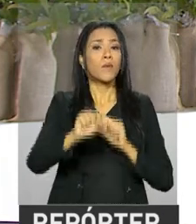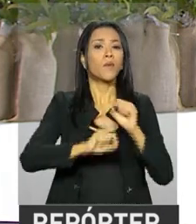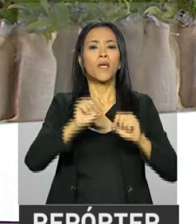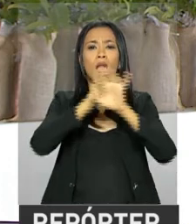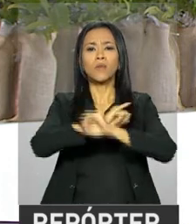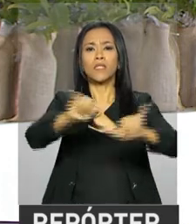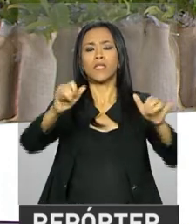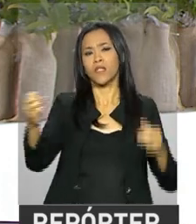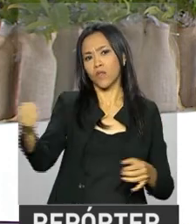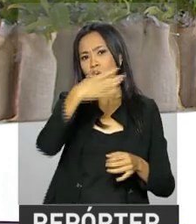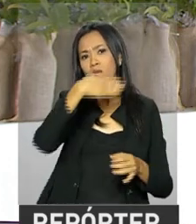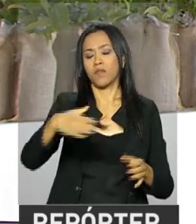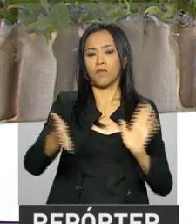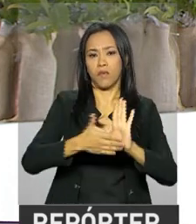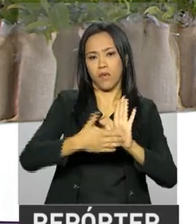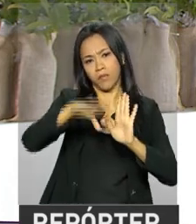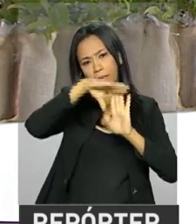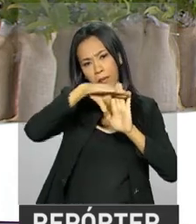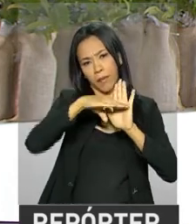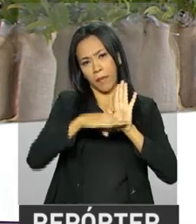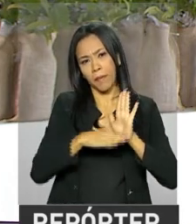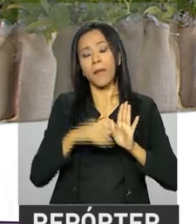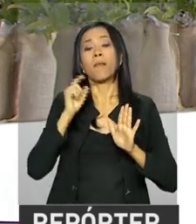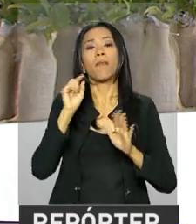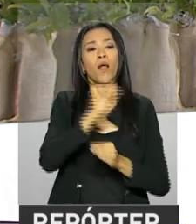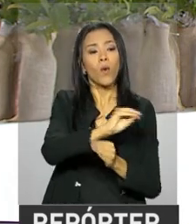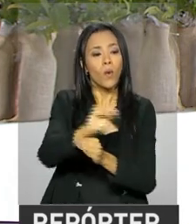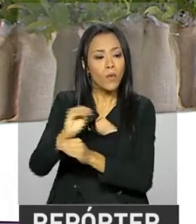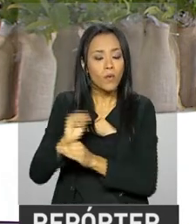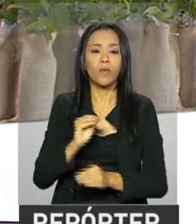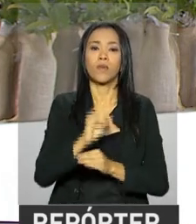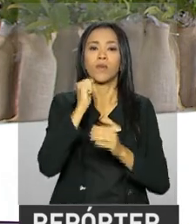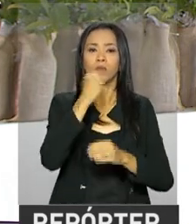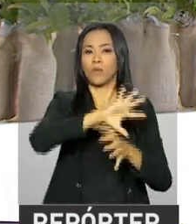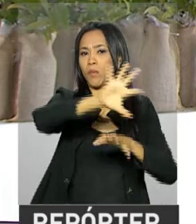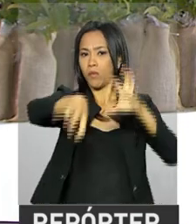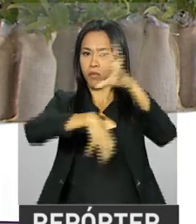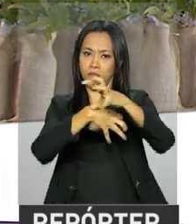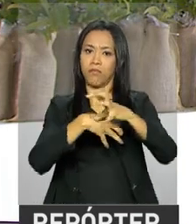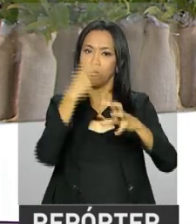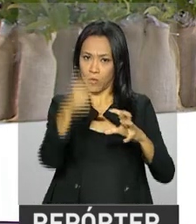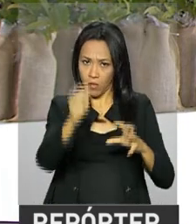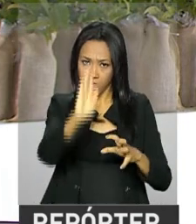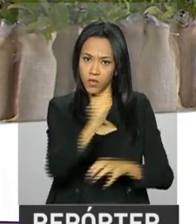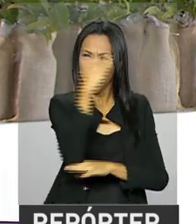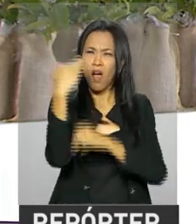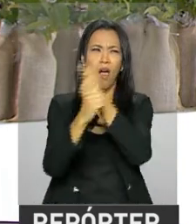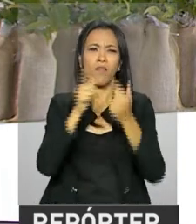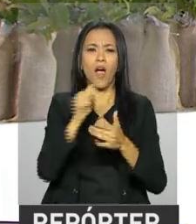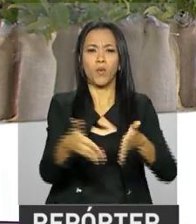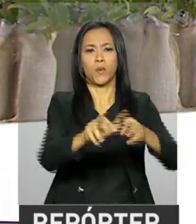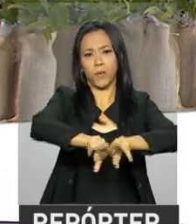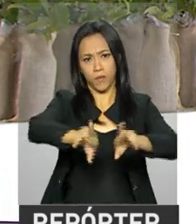anunciadas novas medidas de conservação dos recursos naturais e preservação do meio ambiente aqui no Brasil. Entre elas, a